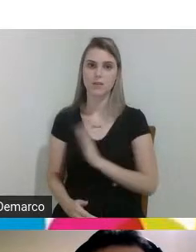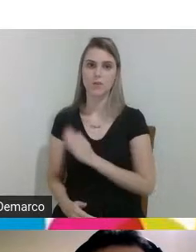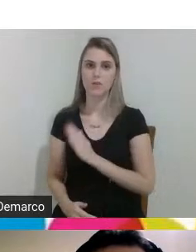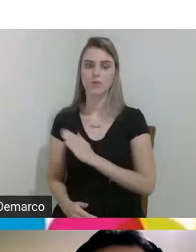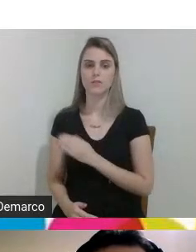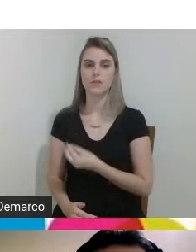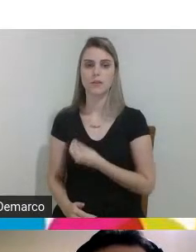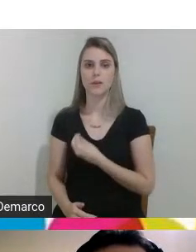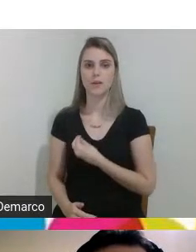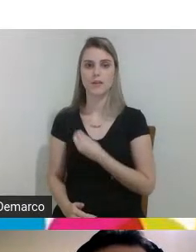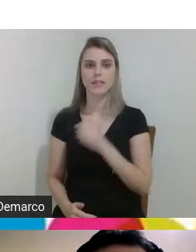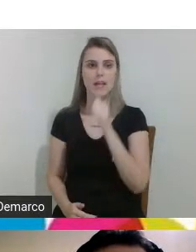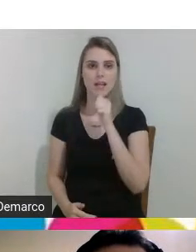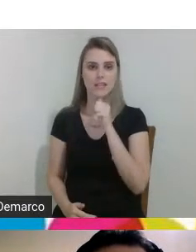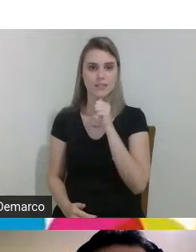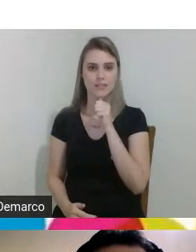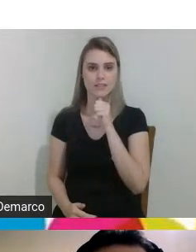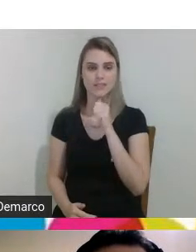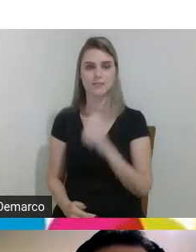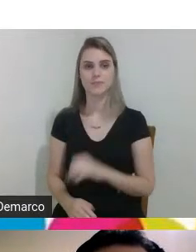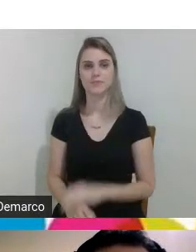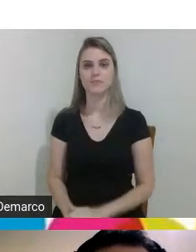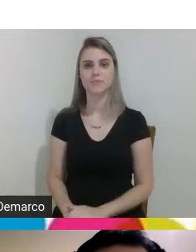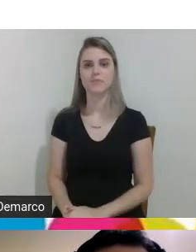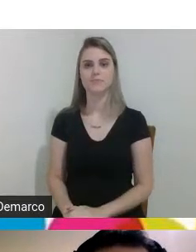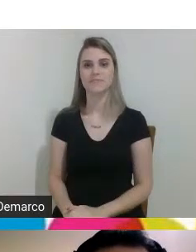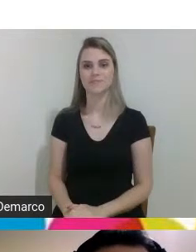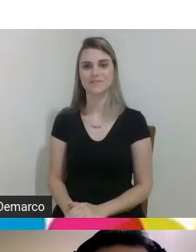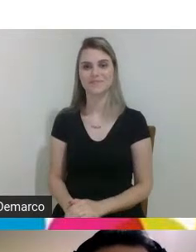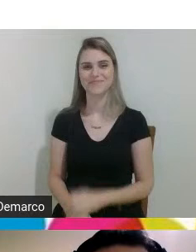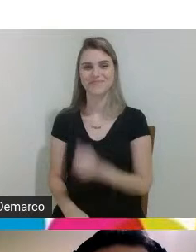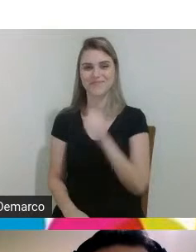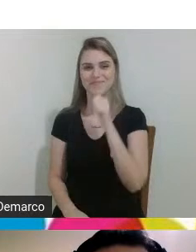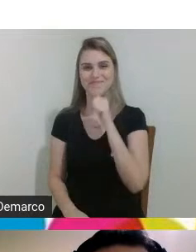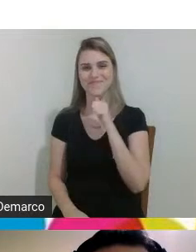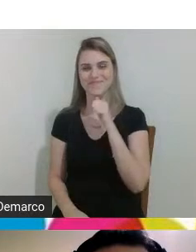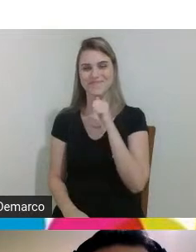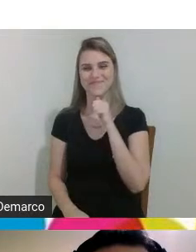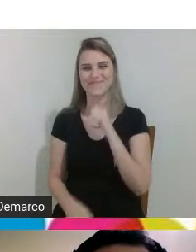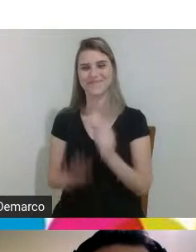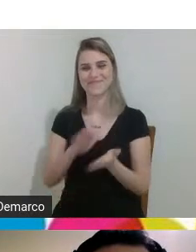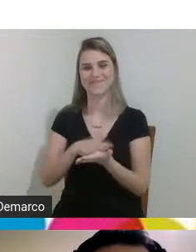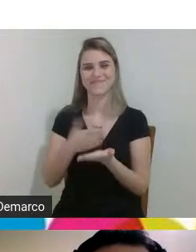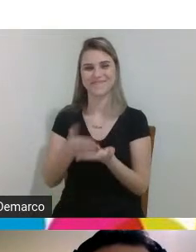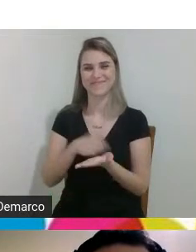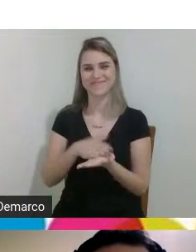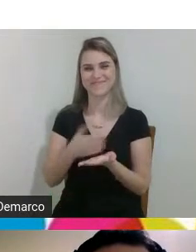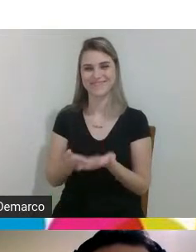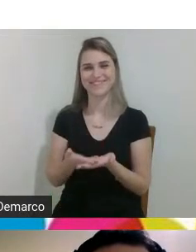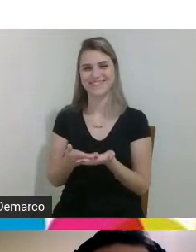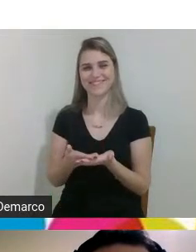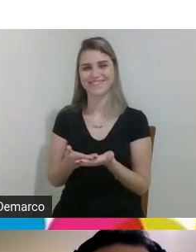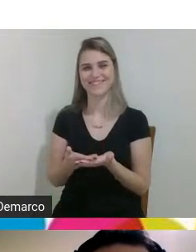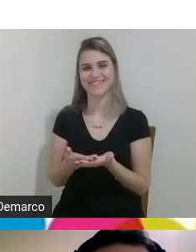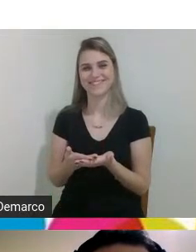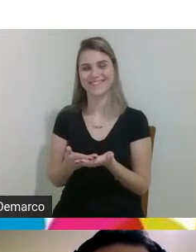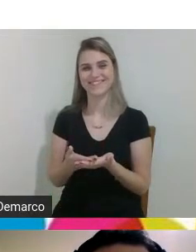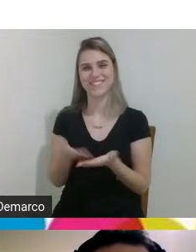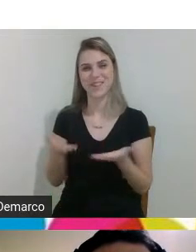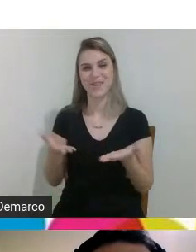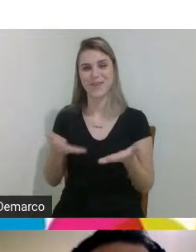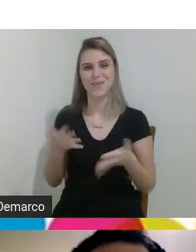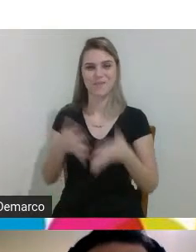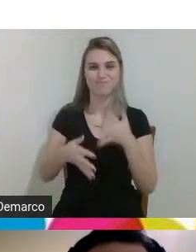da Alice a Alice nossa intérprete eu coloquei ali na fria hoje